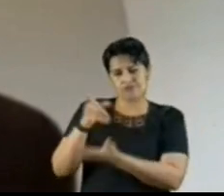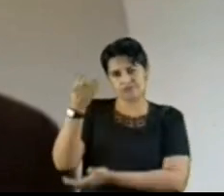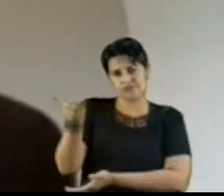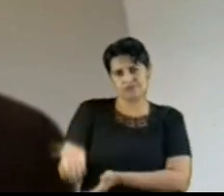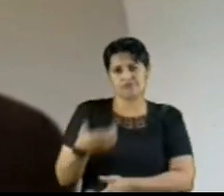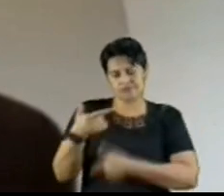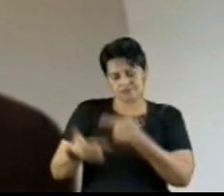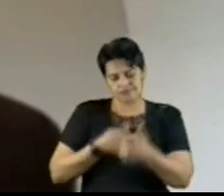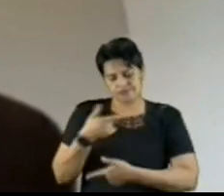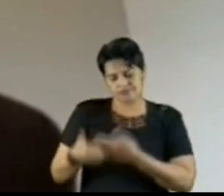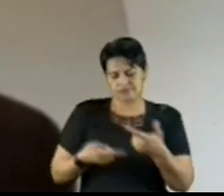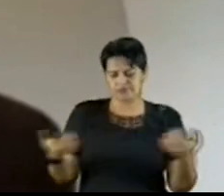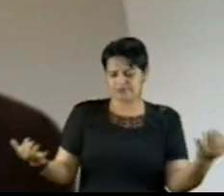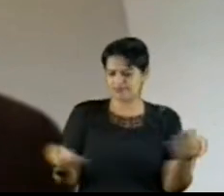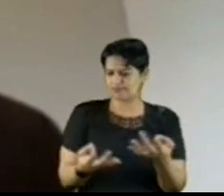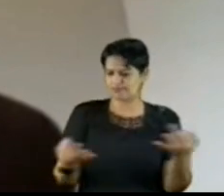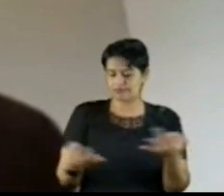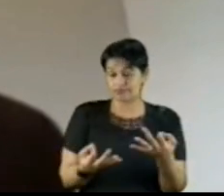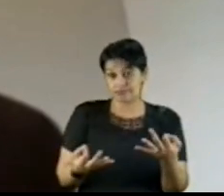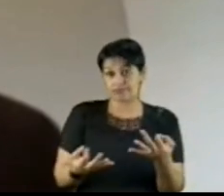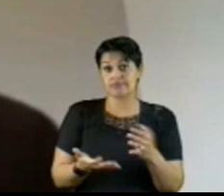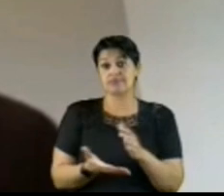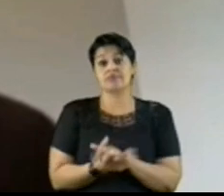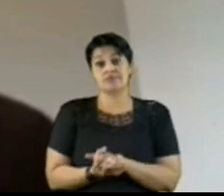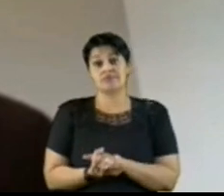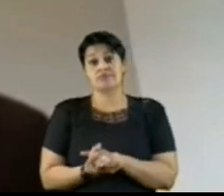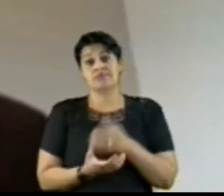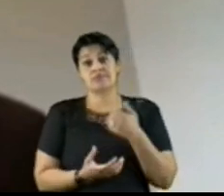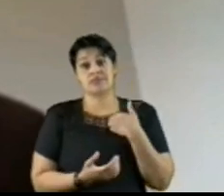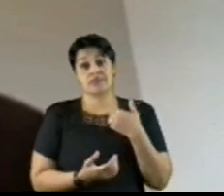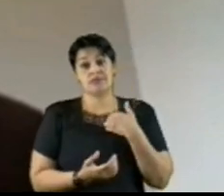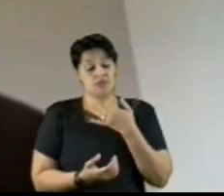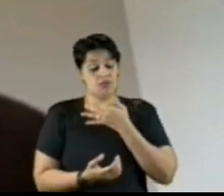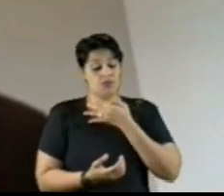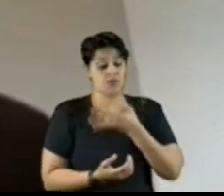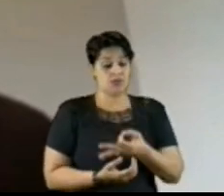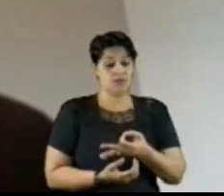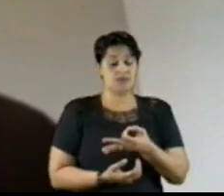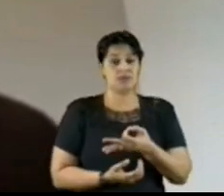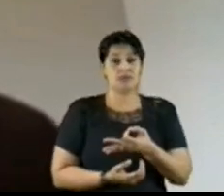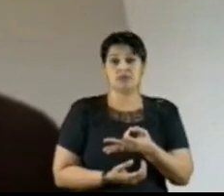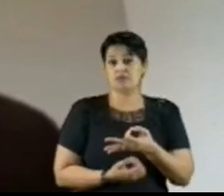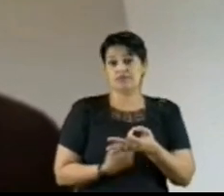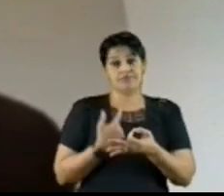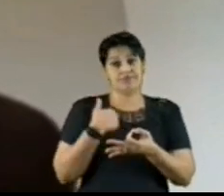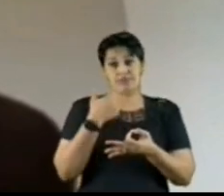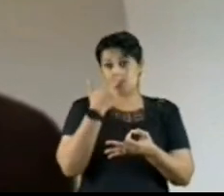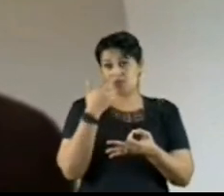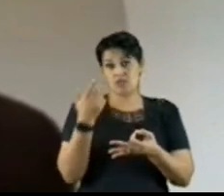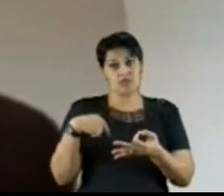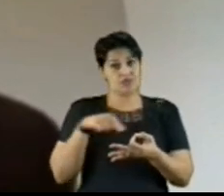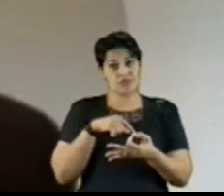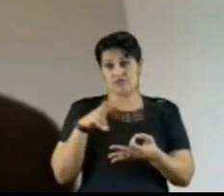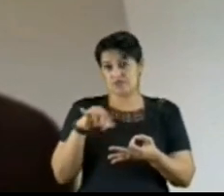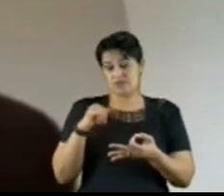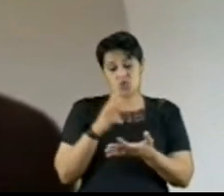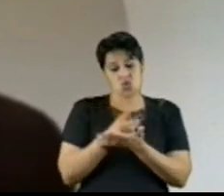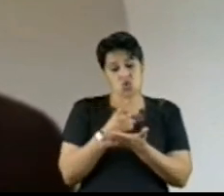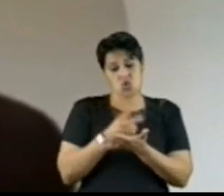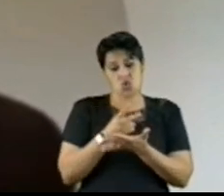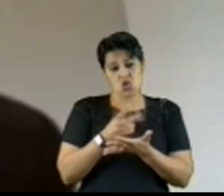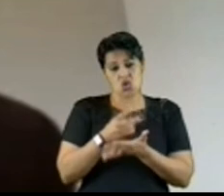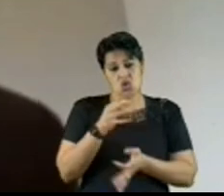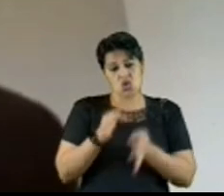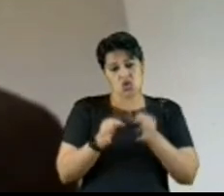trabalho competente apresentado, entendo não ser possível a este colegiado proceder com o